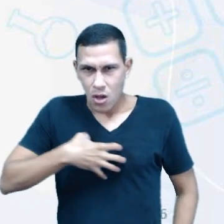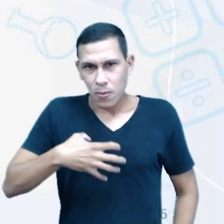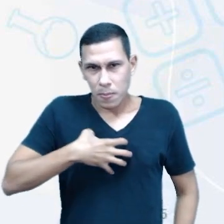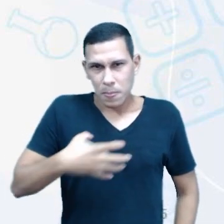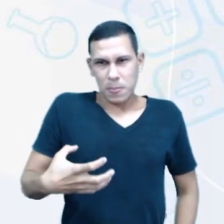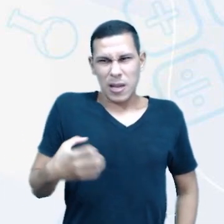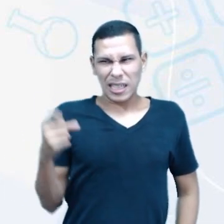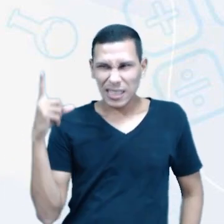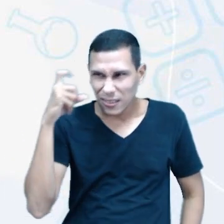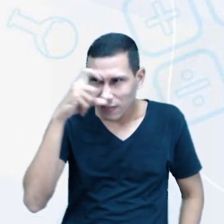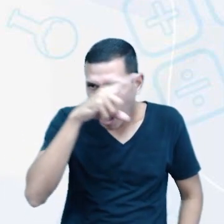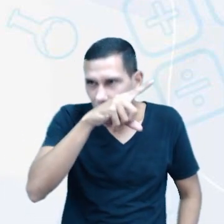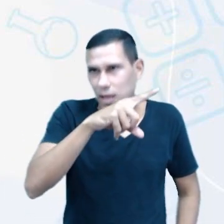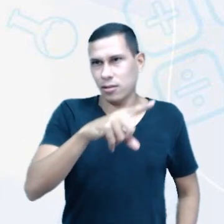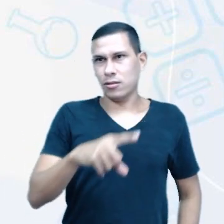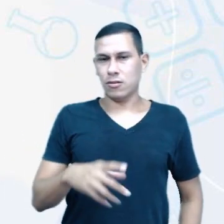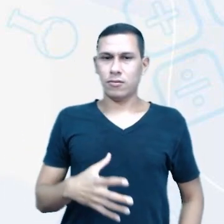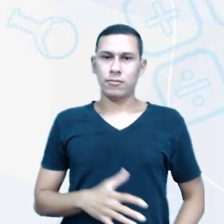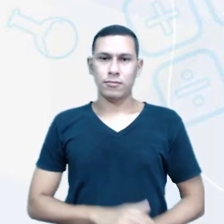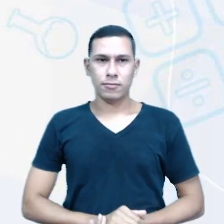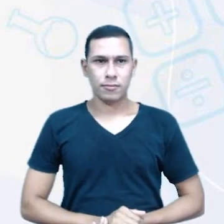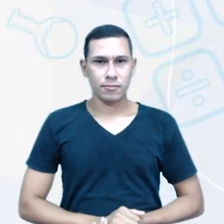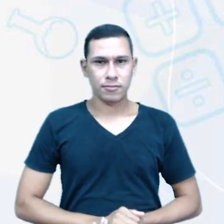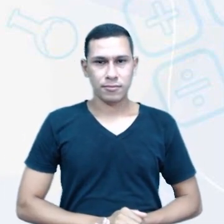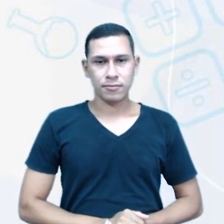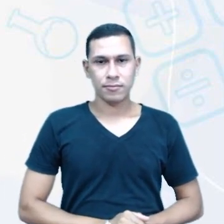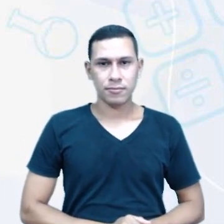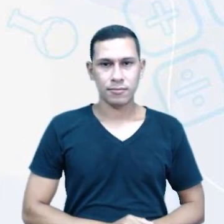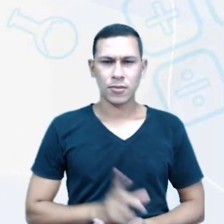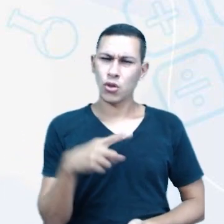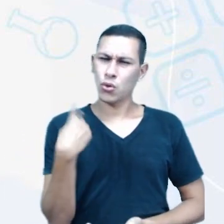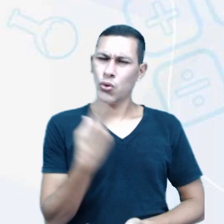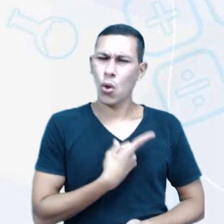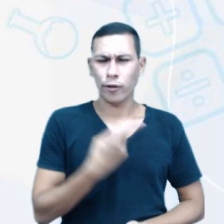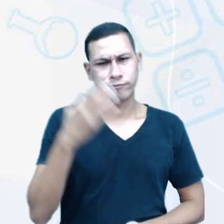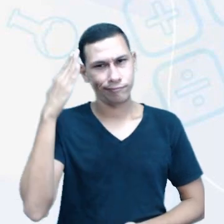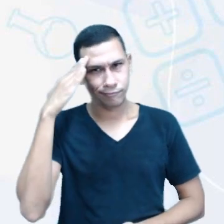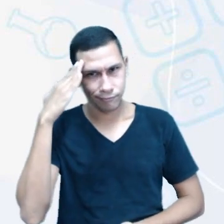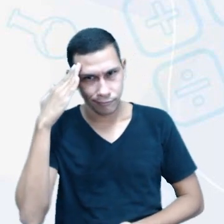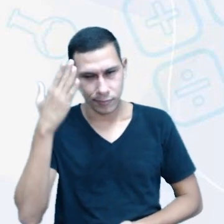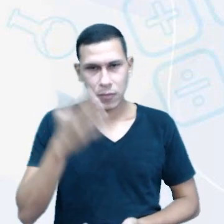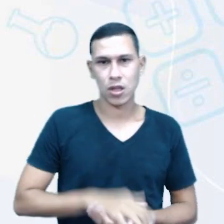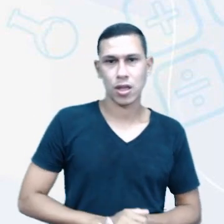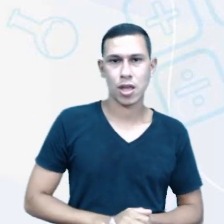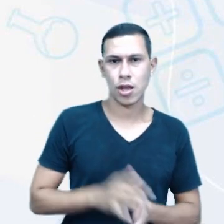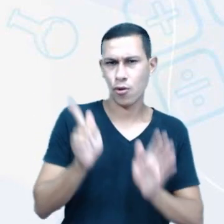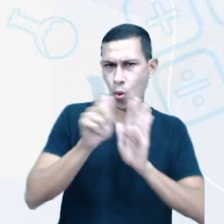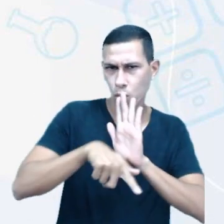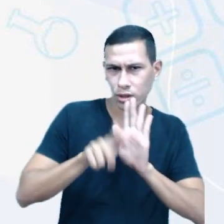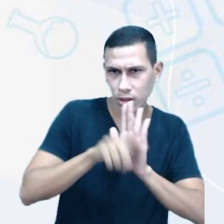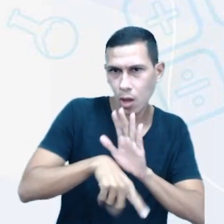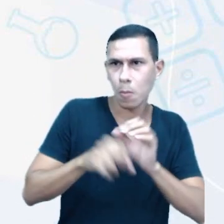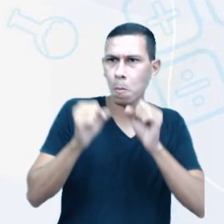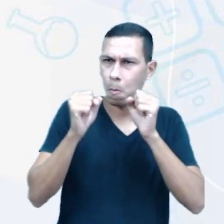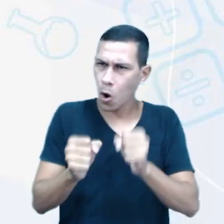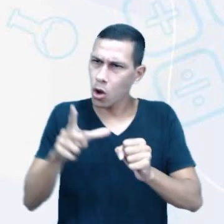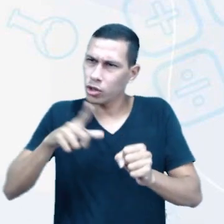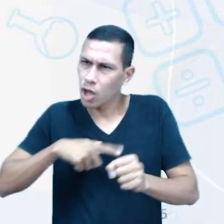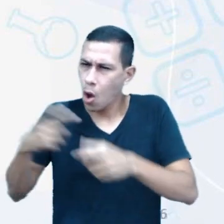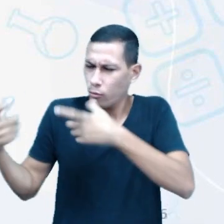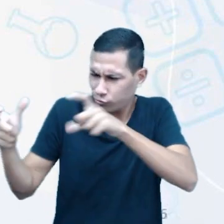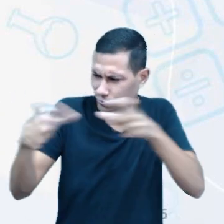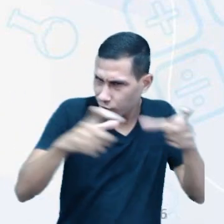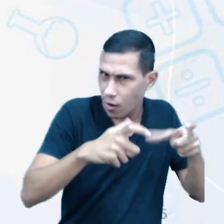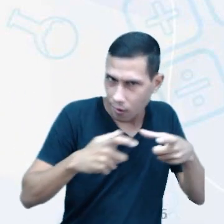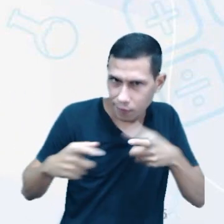de uma forma acentuada. A gente compreendeu que esse gênero pode aparecer em vários locais. Entre